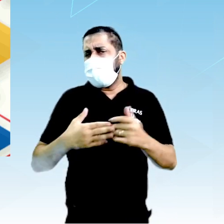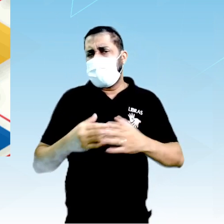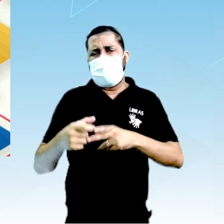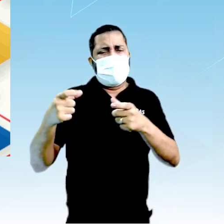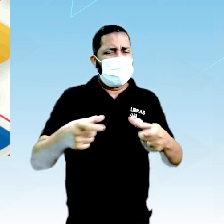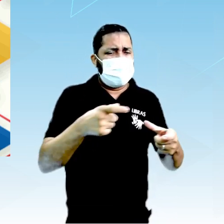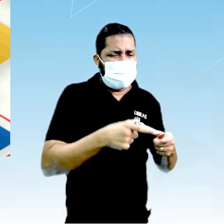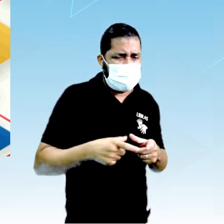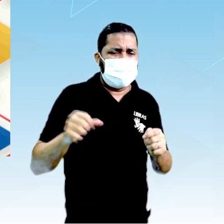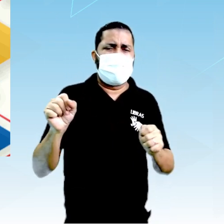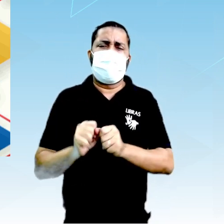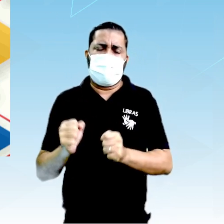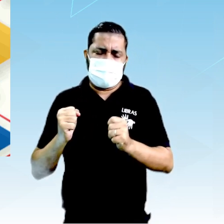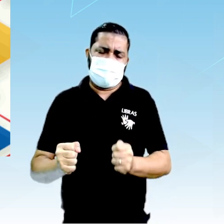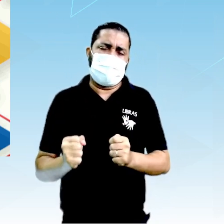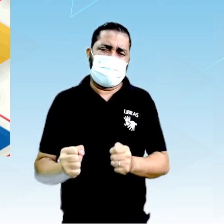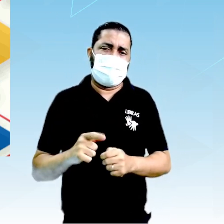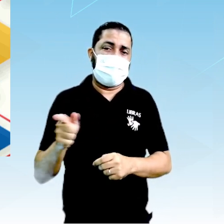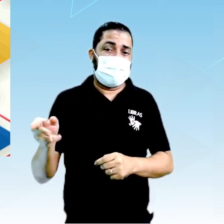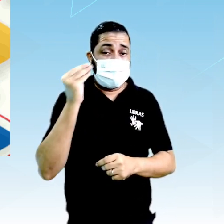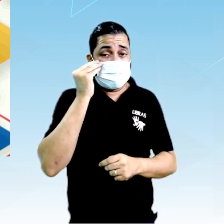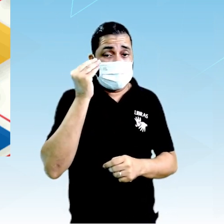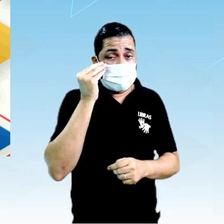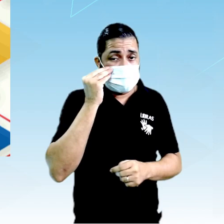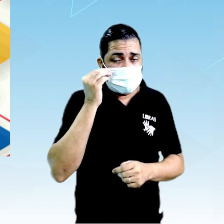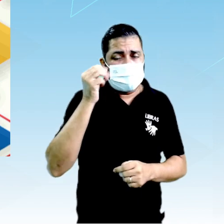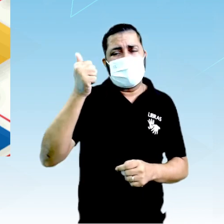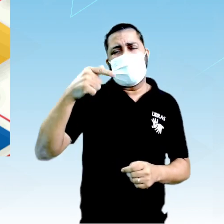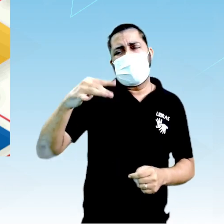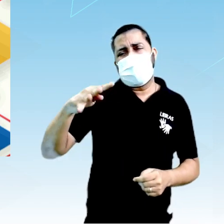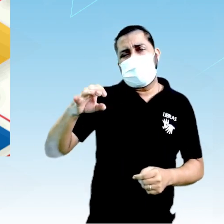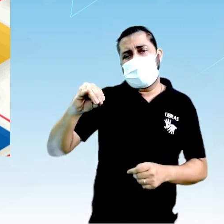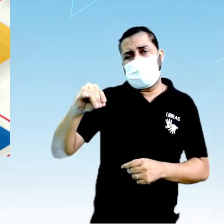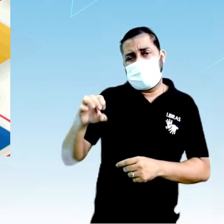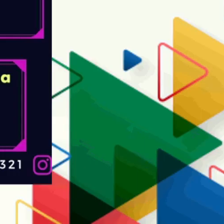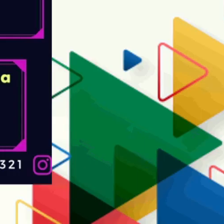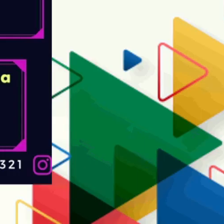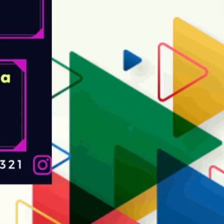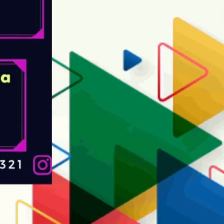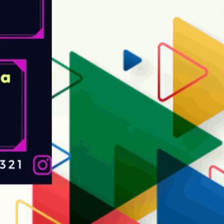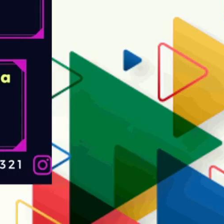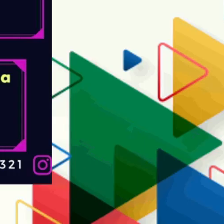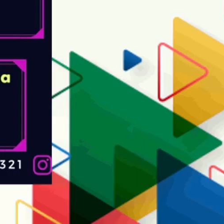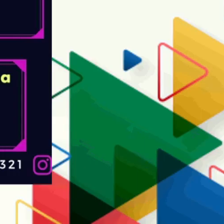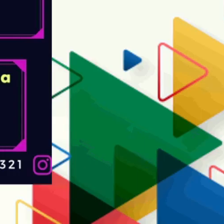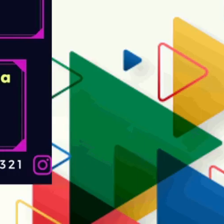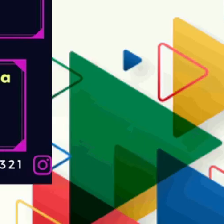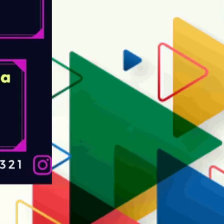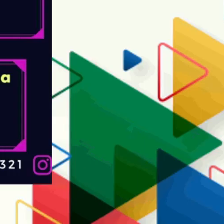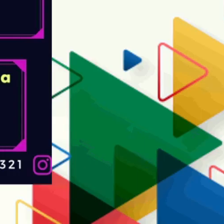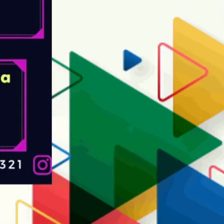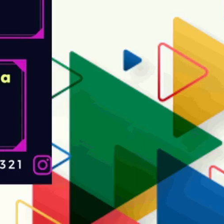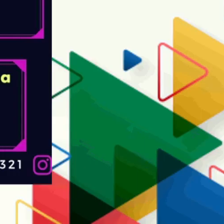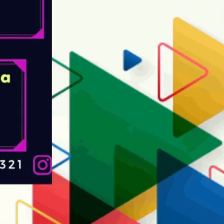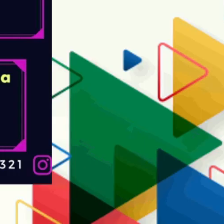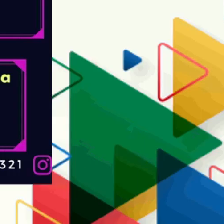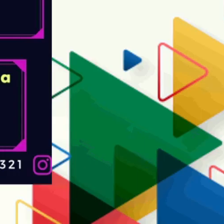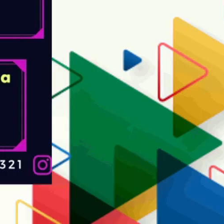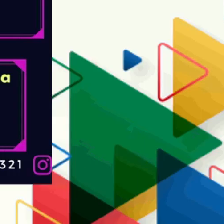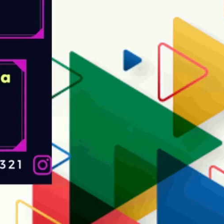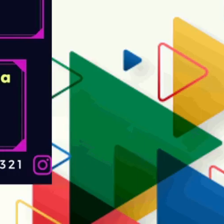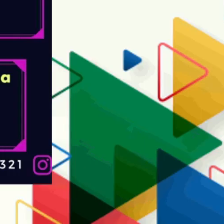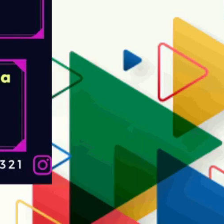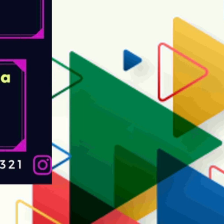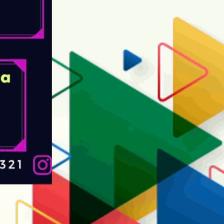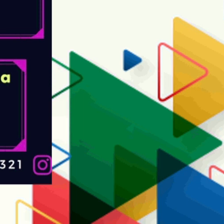reproduzir os experimentos narrados por Antoine Lavoisier, por John Dalton, por Proust e assim por diante.